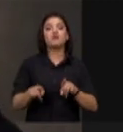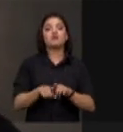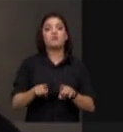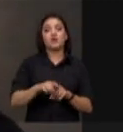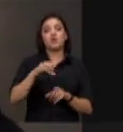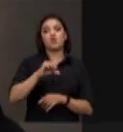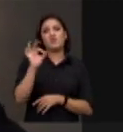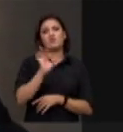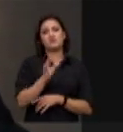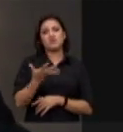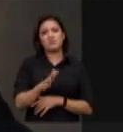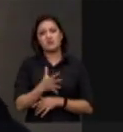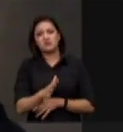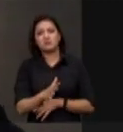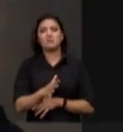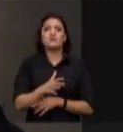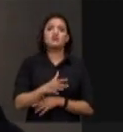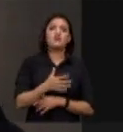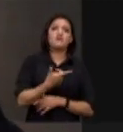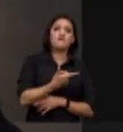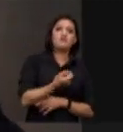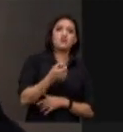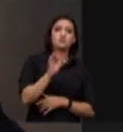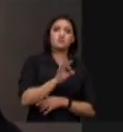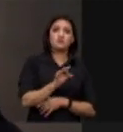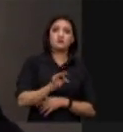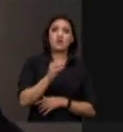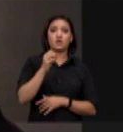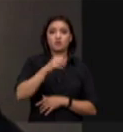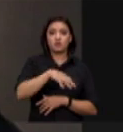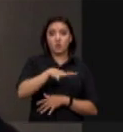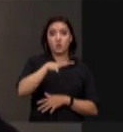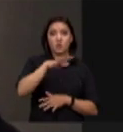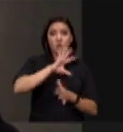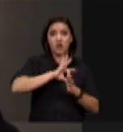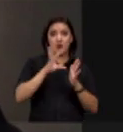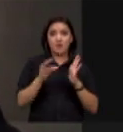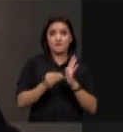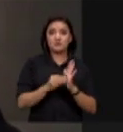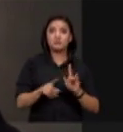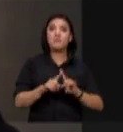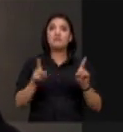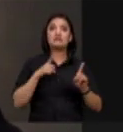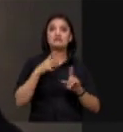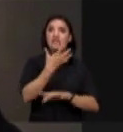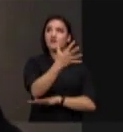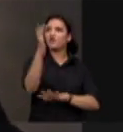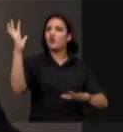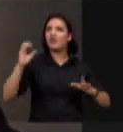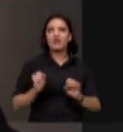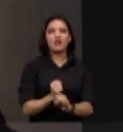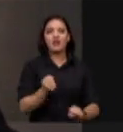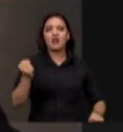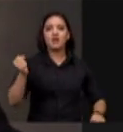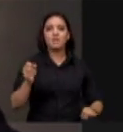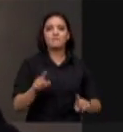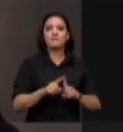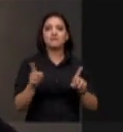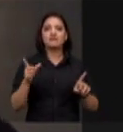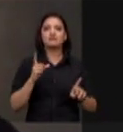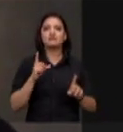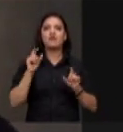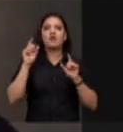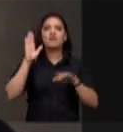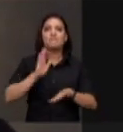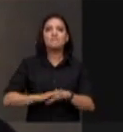% em média e mais de 20% na Amazônia. Mas, ao mesmo tempo que a gente tem tudo isso de floresta, o Brasil é o isolado país que